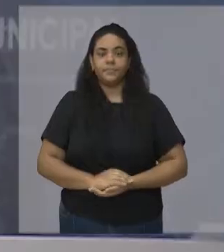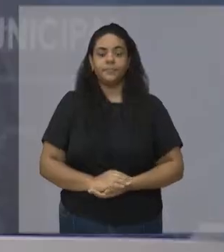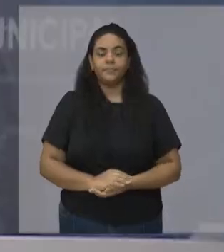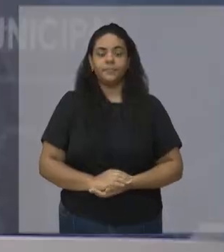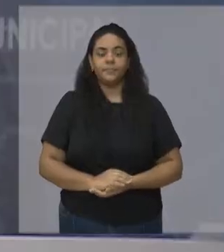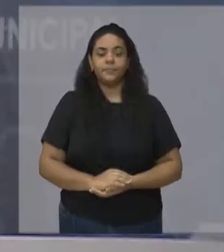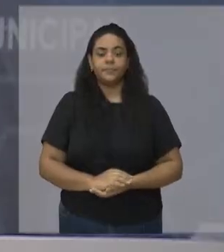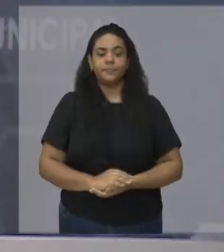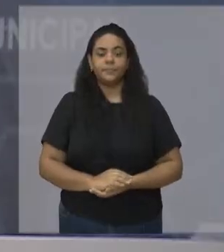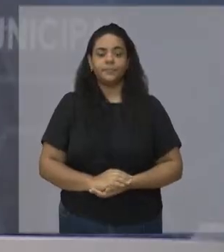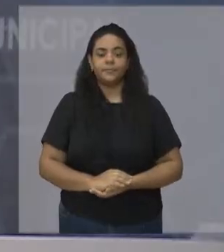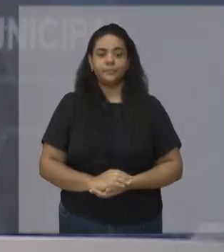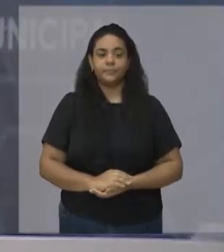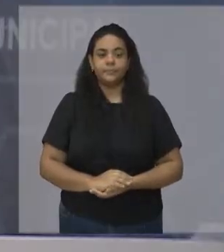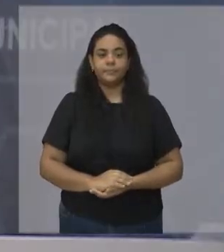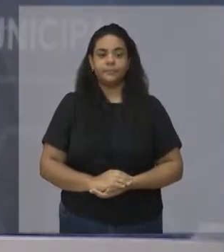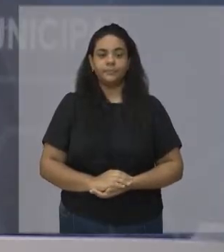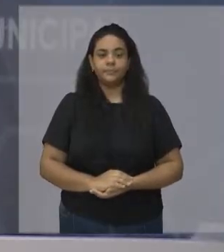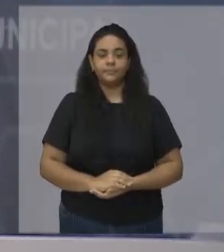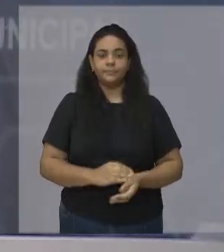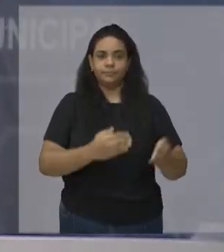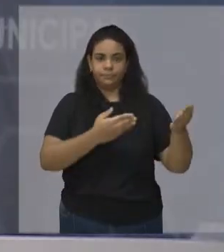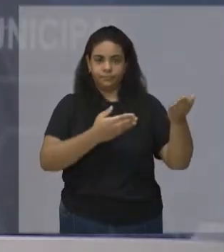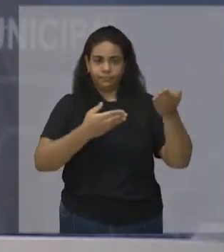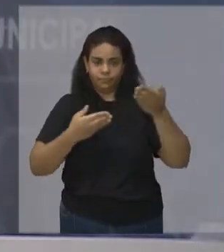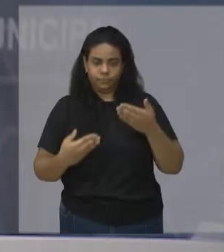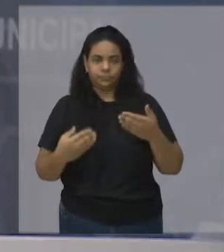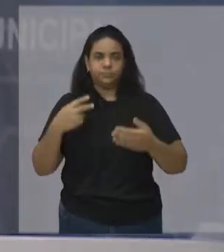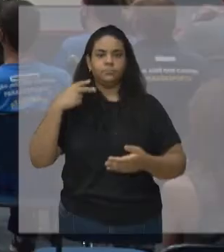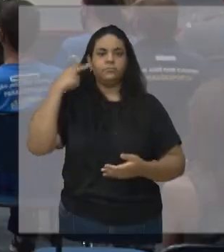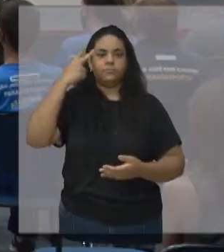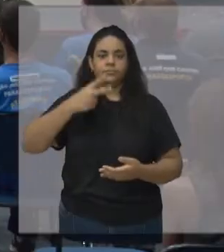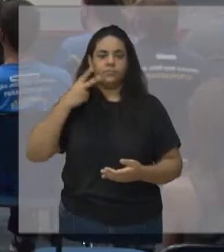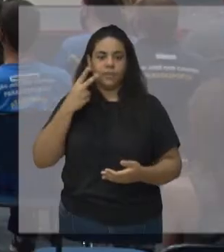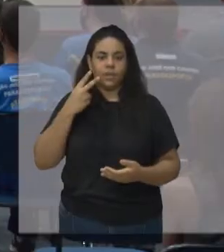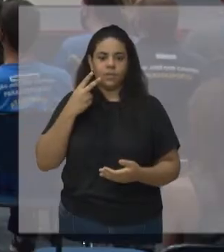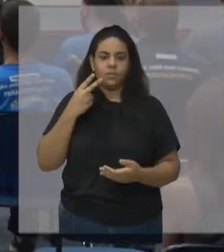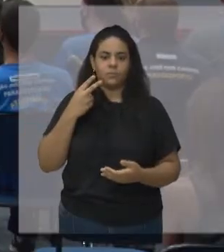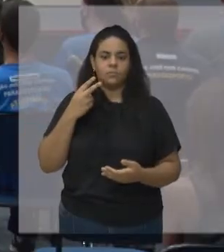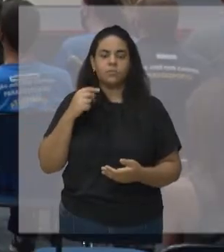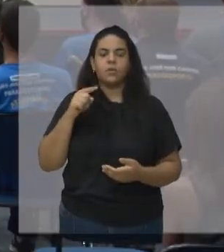Com a palavra, o presidente da mesa, o vereador Renato Santiago.